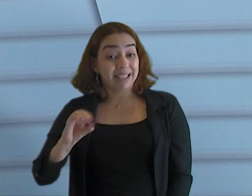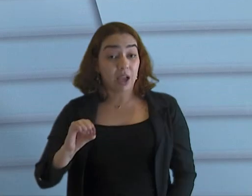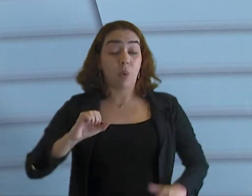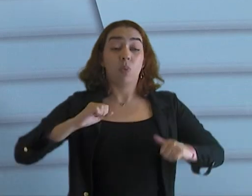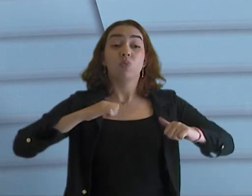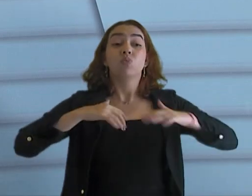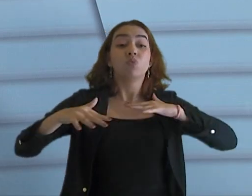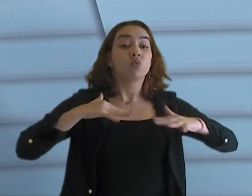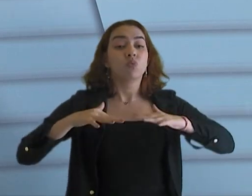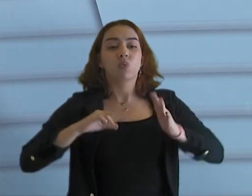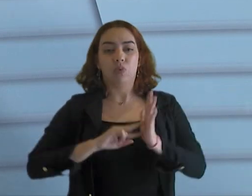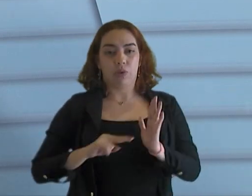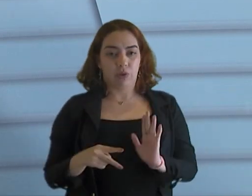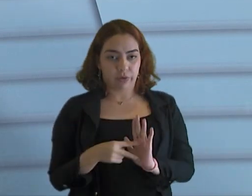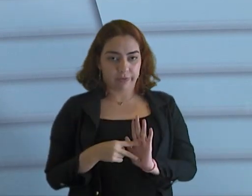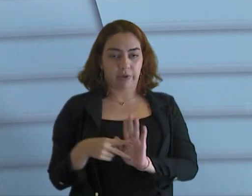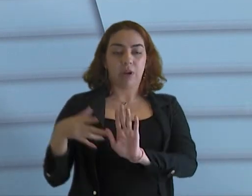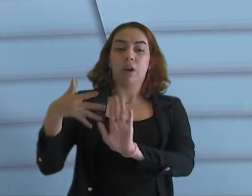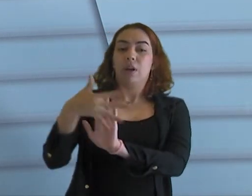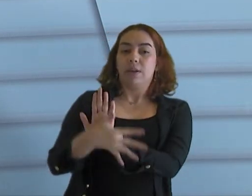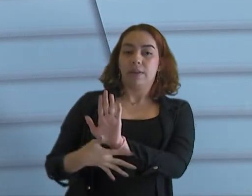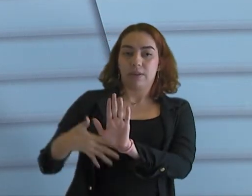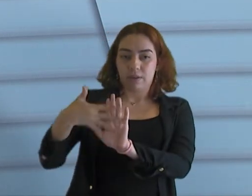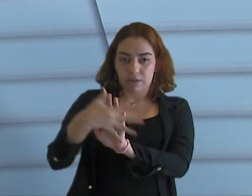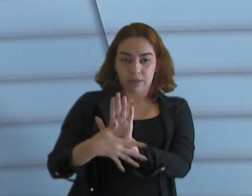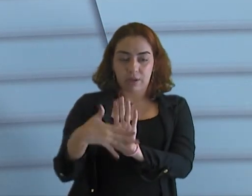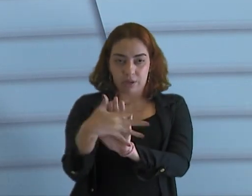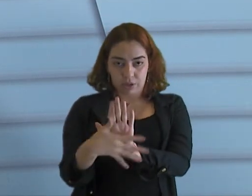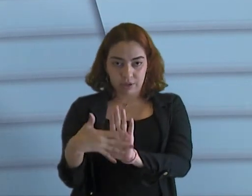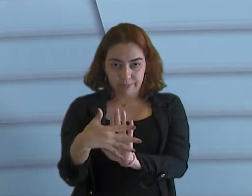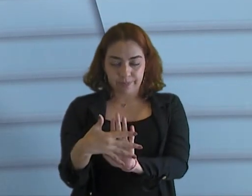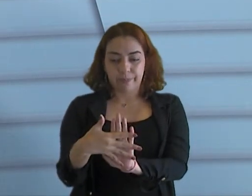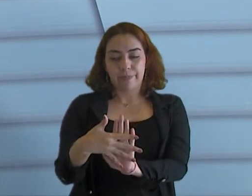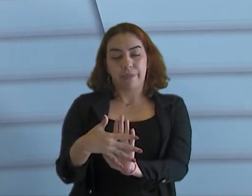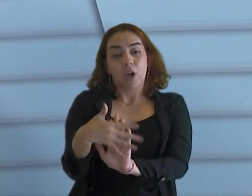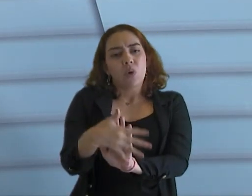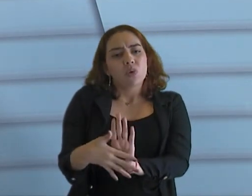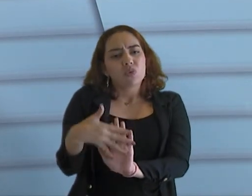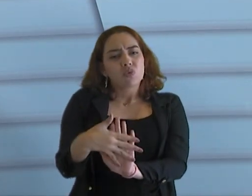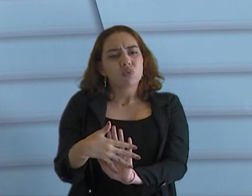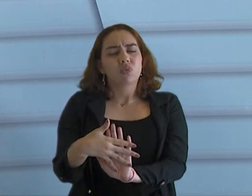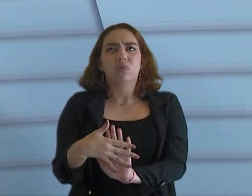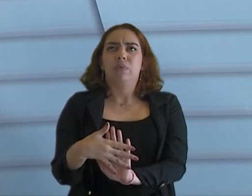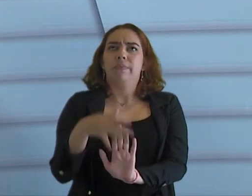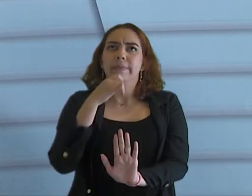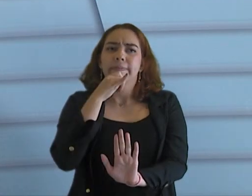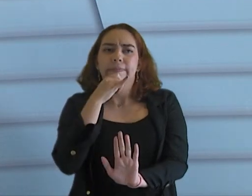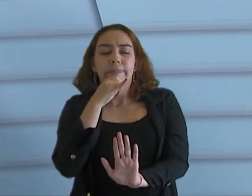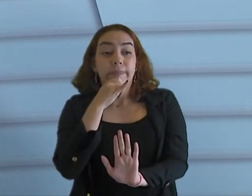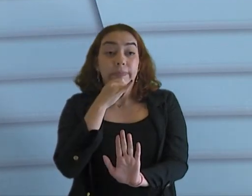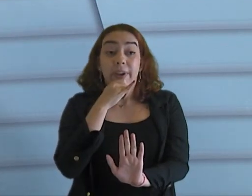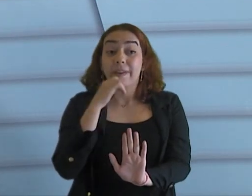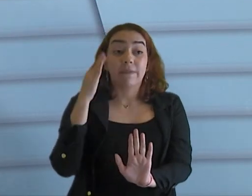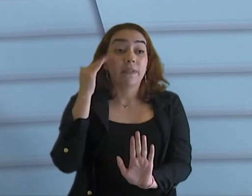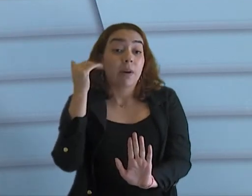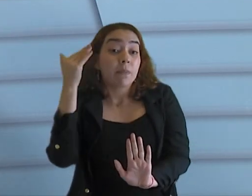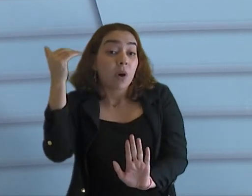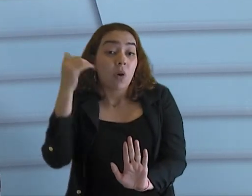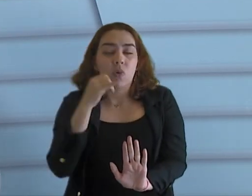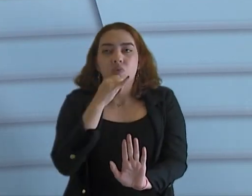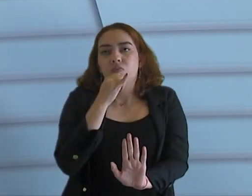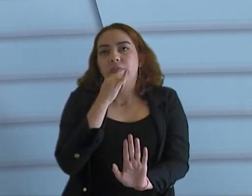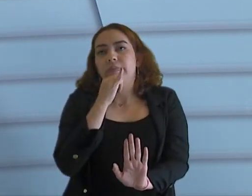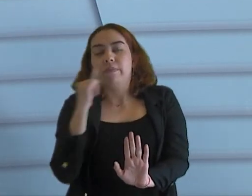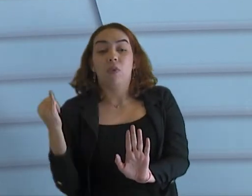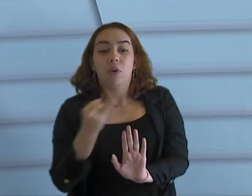ação. Onde a gente transforma, adapta essas decisões do tribunal mais emblemáticas, mais interessantes, as rotinas de fiscalização do tribunal,